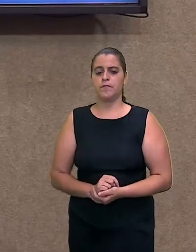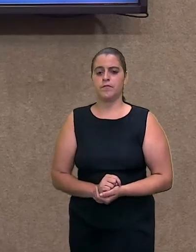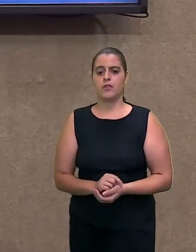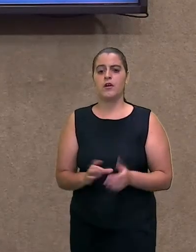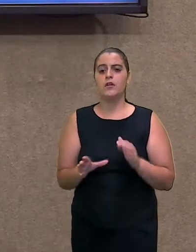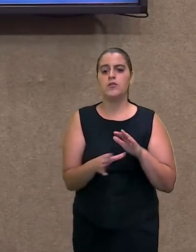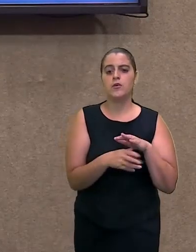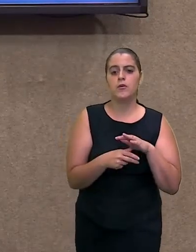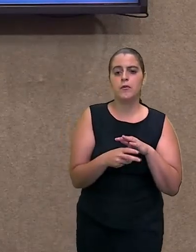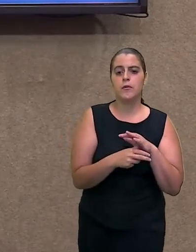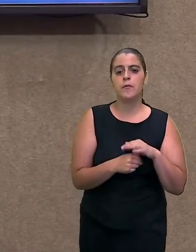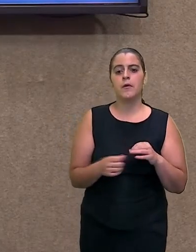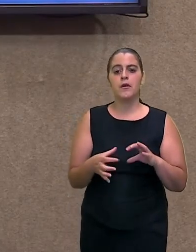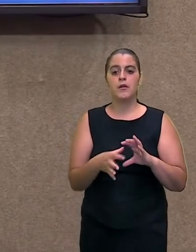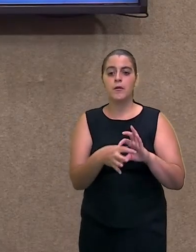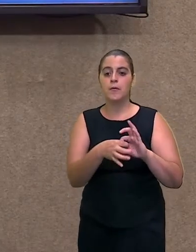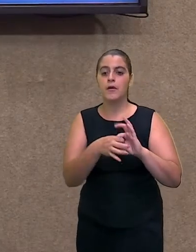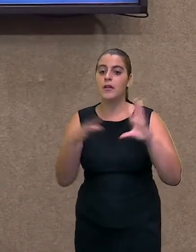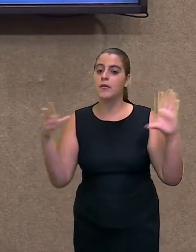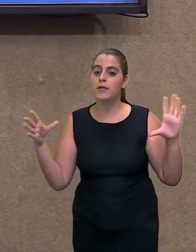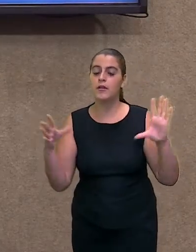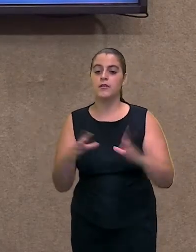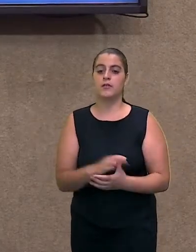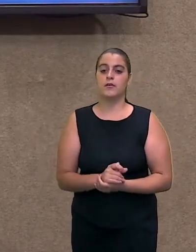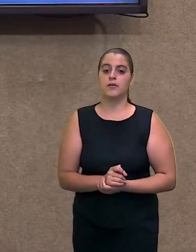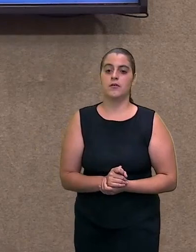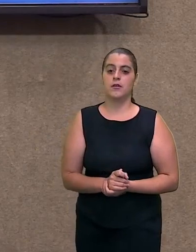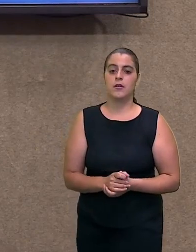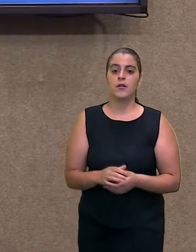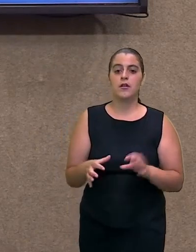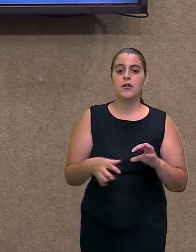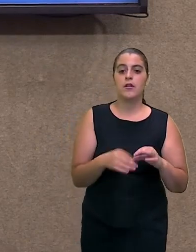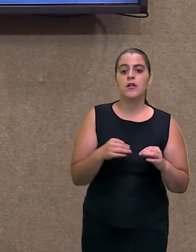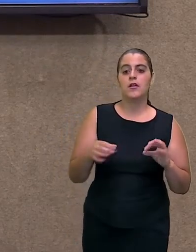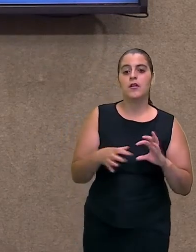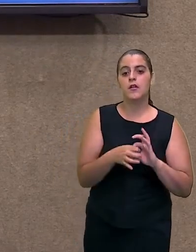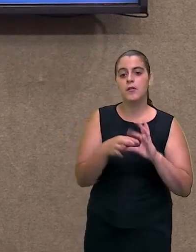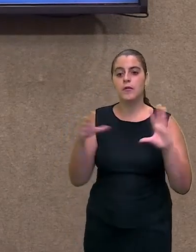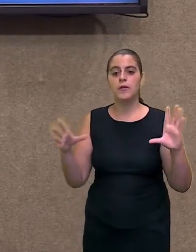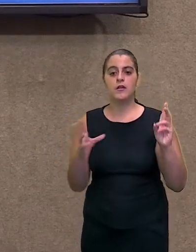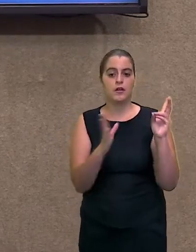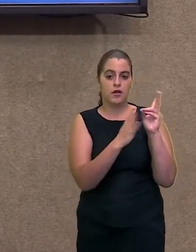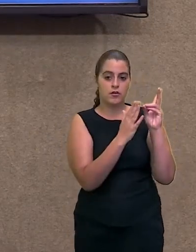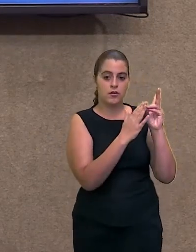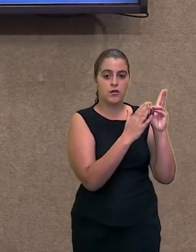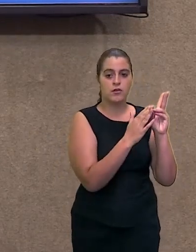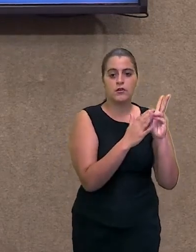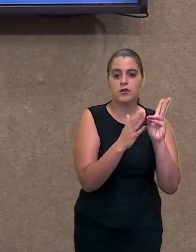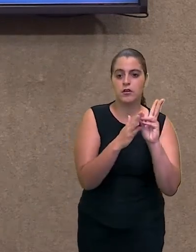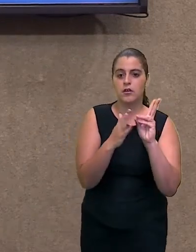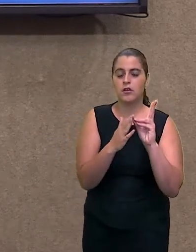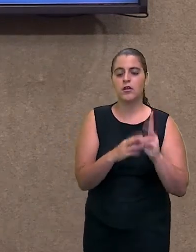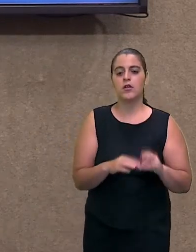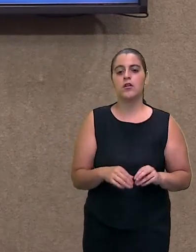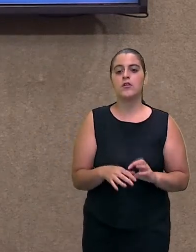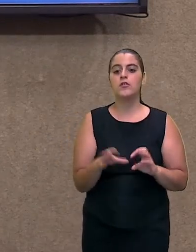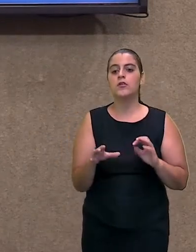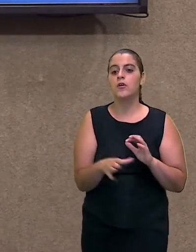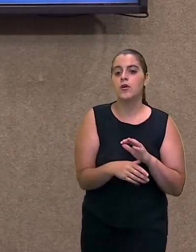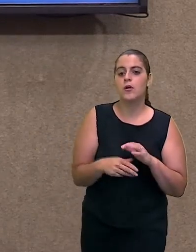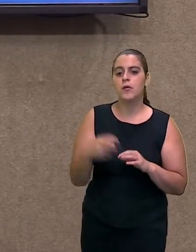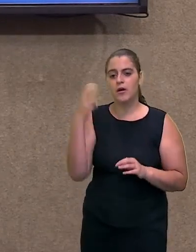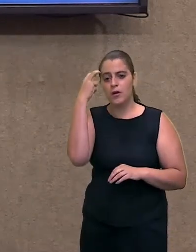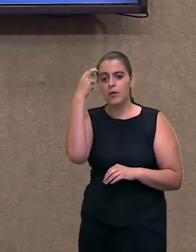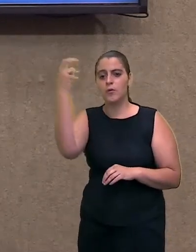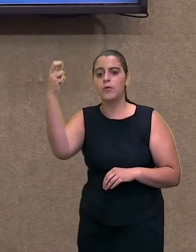Eles levaram a liberdade, né? Eles levaram a liberdade do povo da terra, eles levaram a